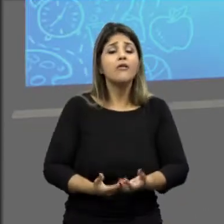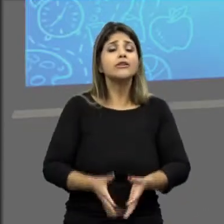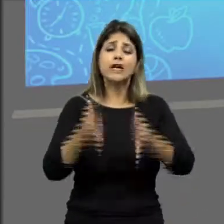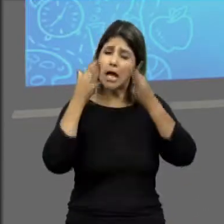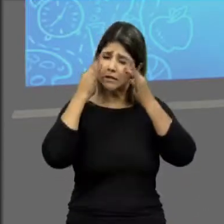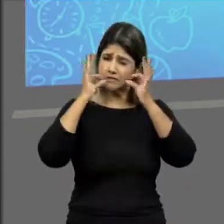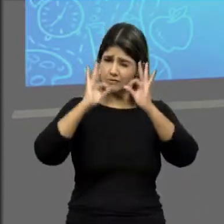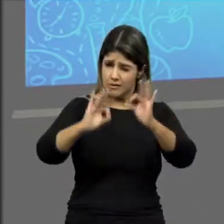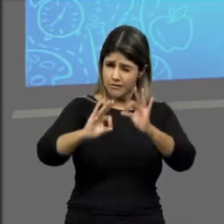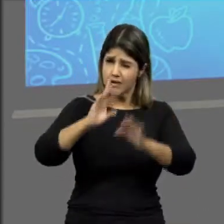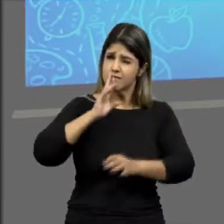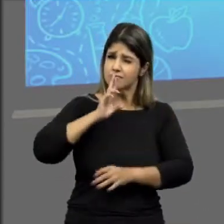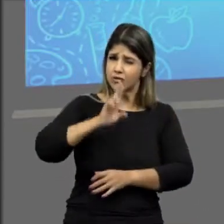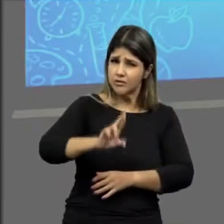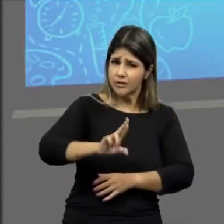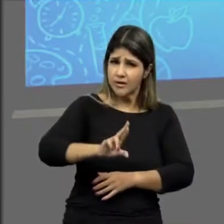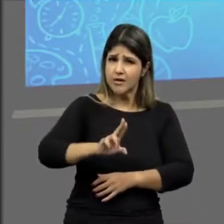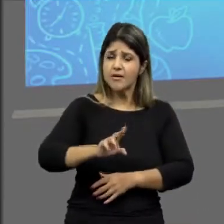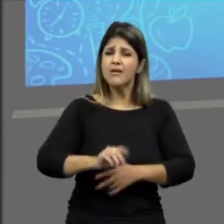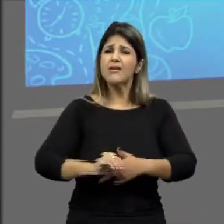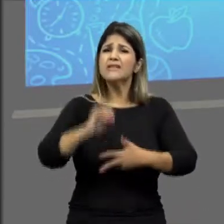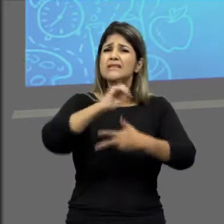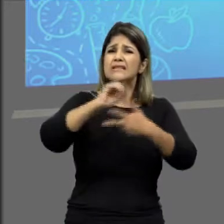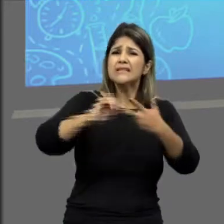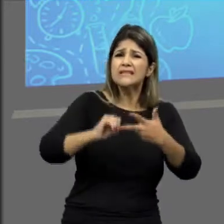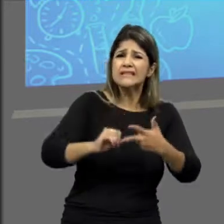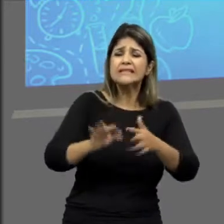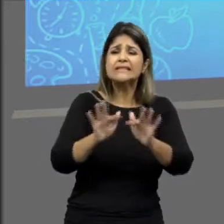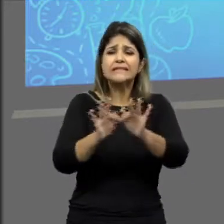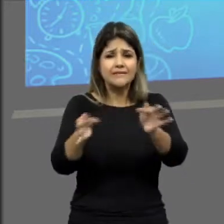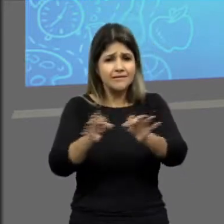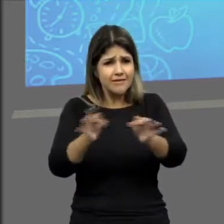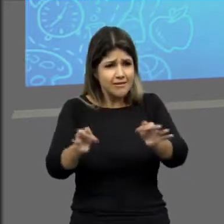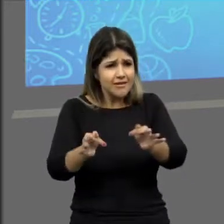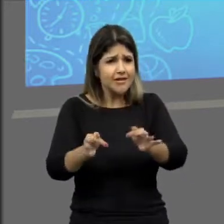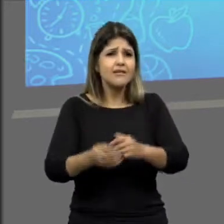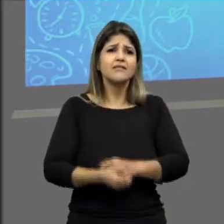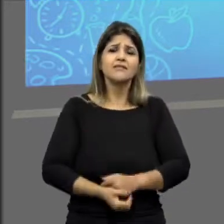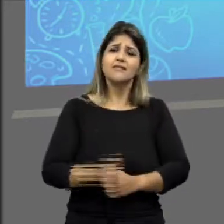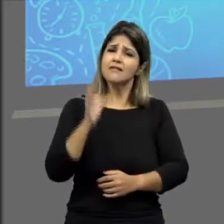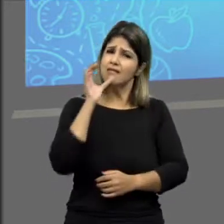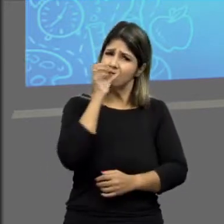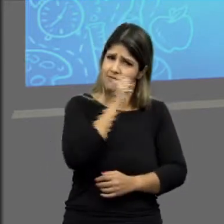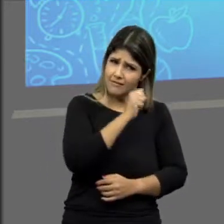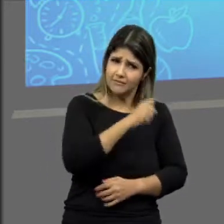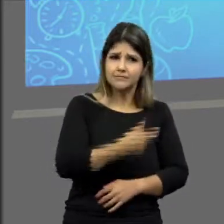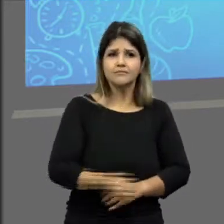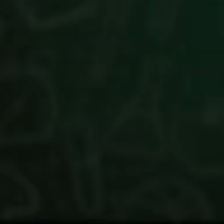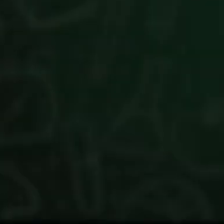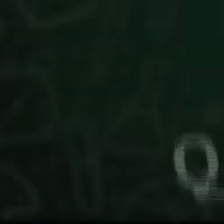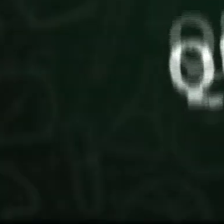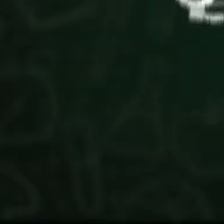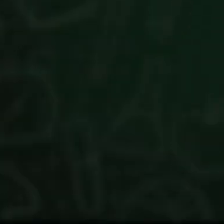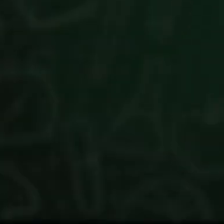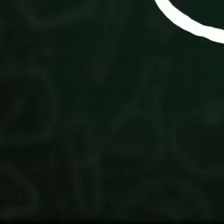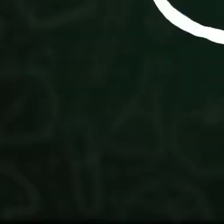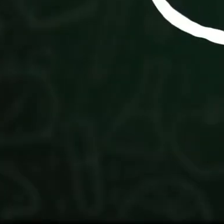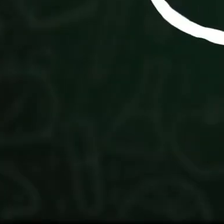então presta atenção que agora a gente vai resolver uma questãozinha do Enem bem simples, bem rápida. Só pra você ver como é que cai. É bem simples mesmo, tá?